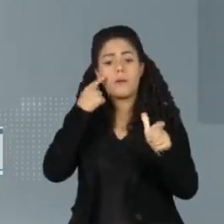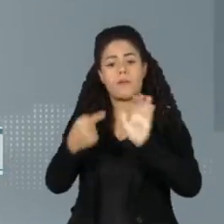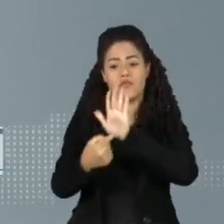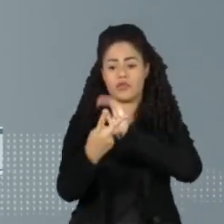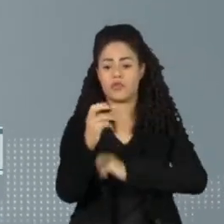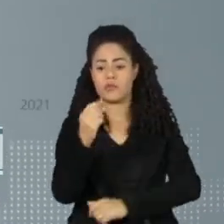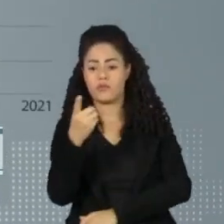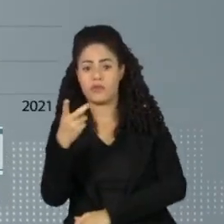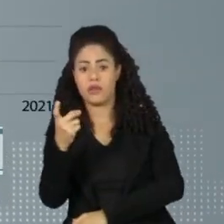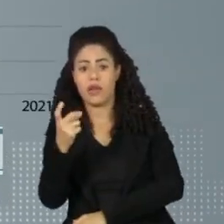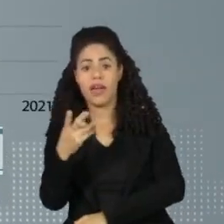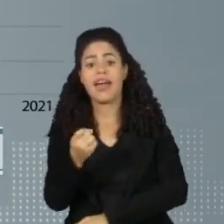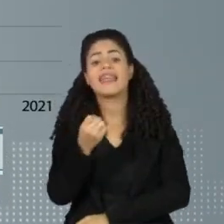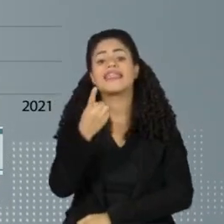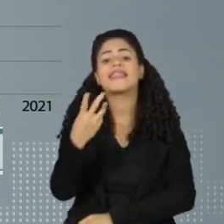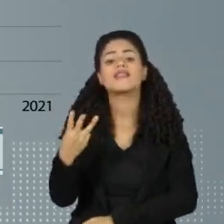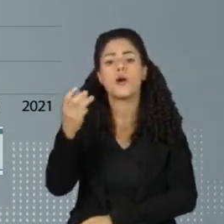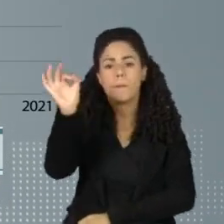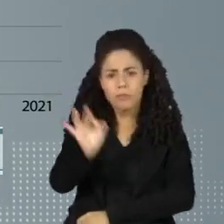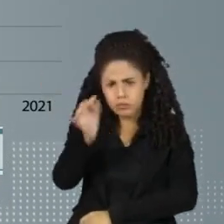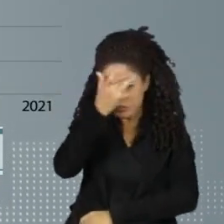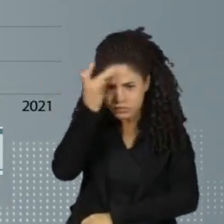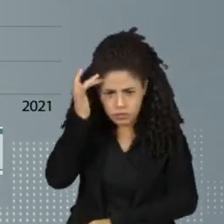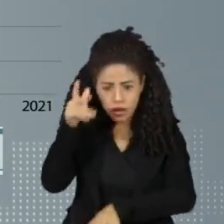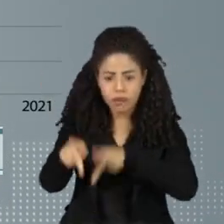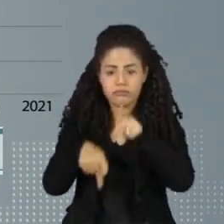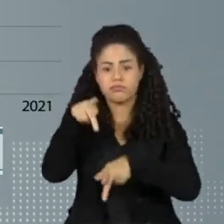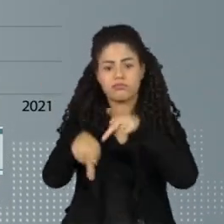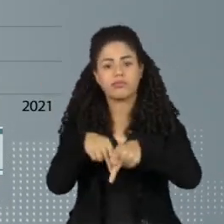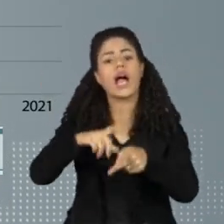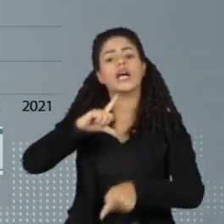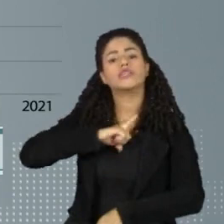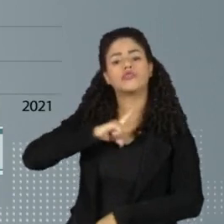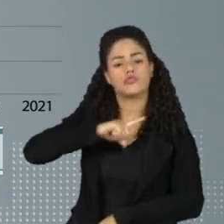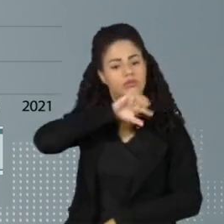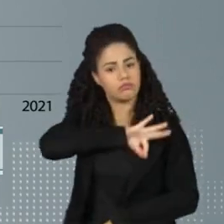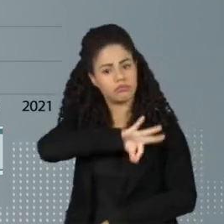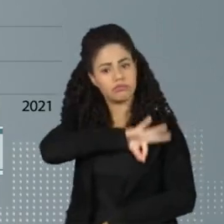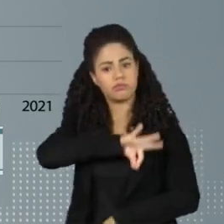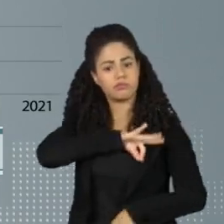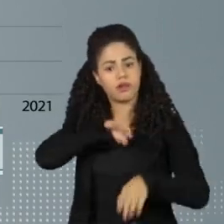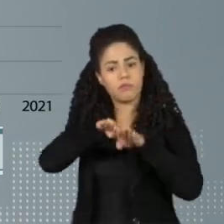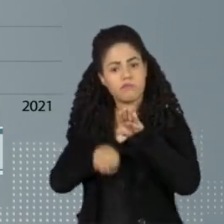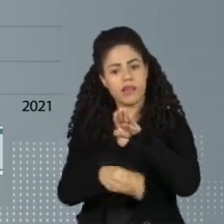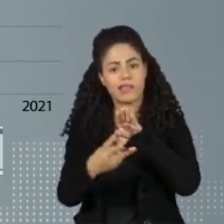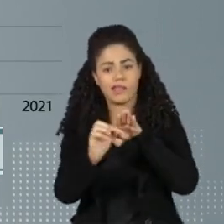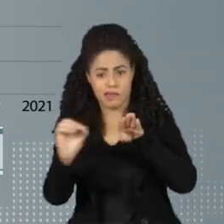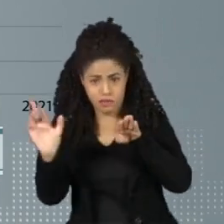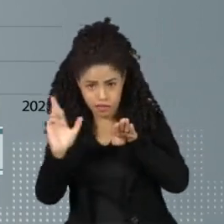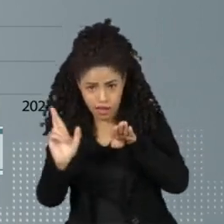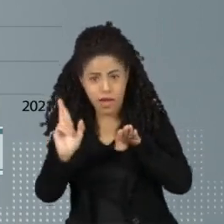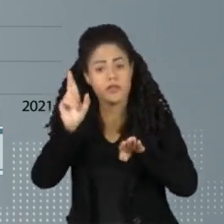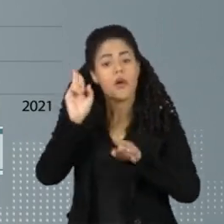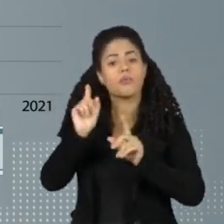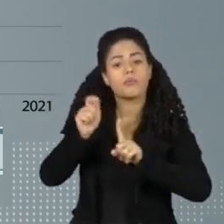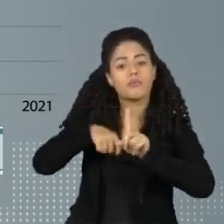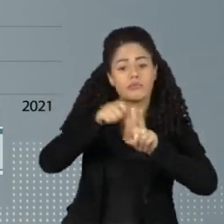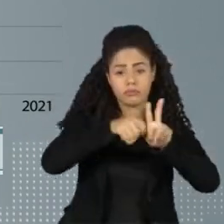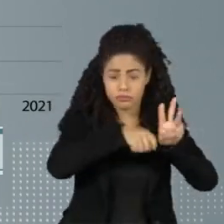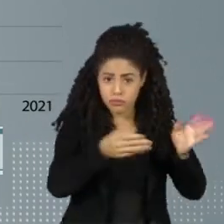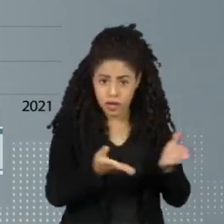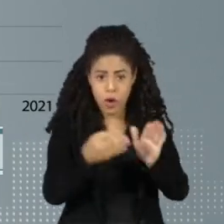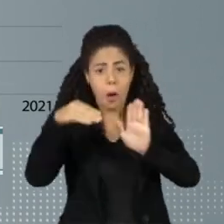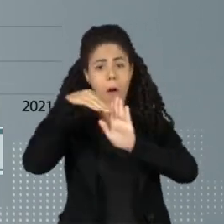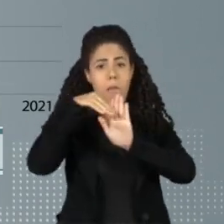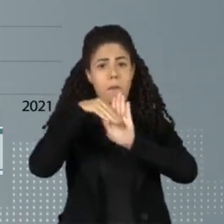2012, menos de 13% da população tinha renda inferior a 300 reais por mês. O índice